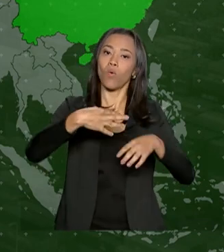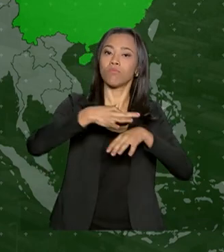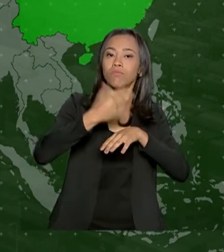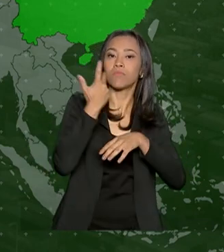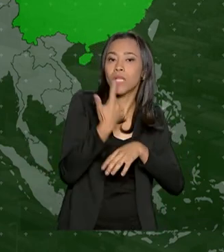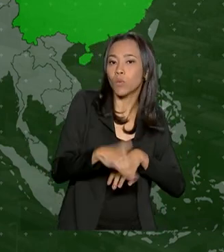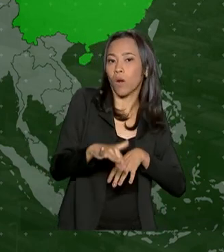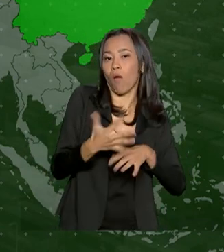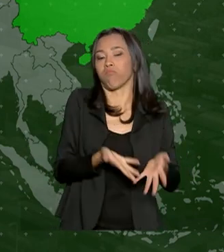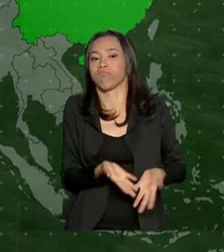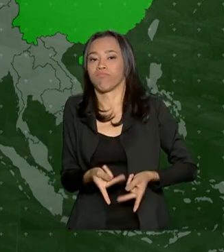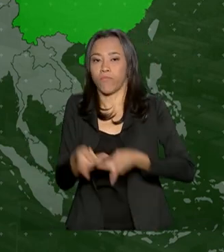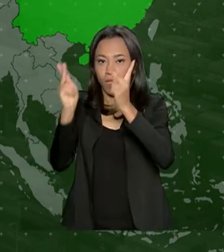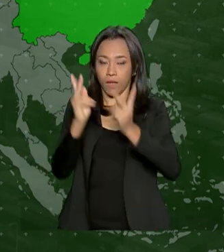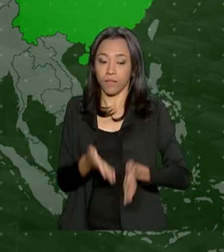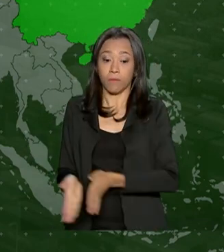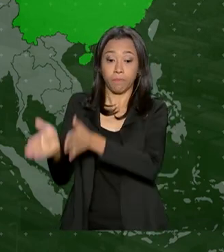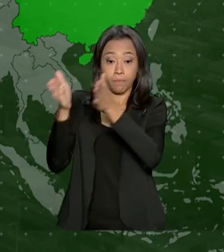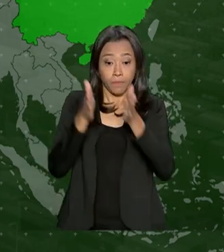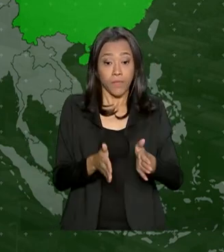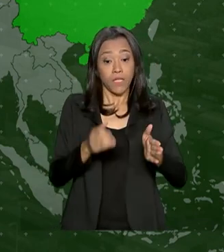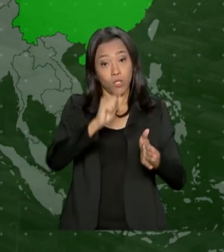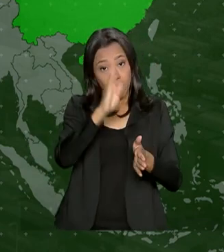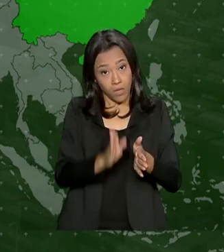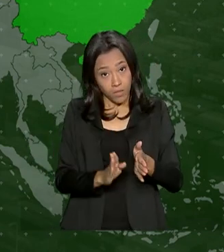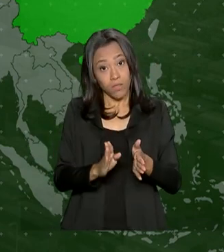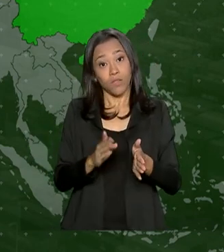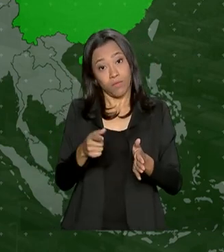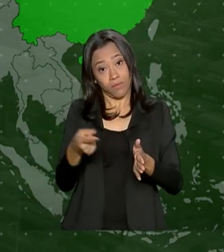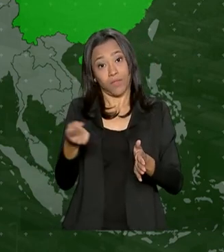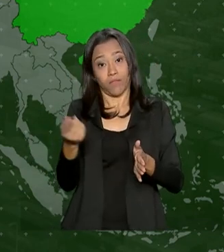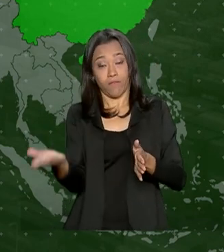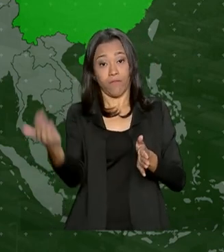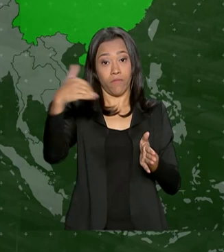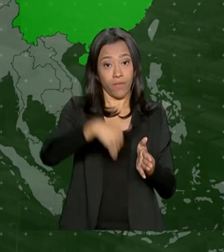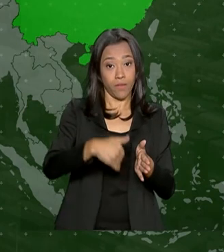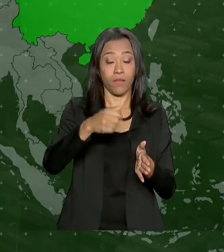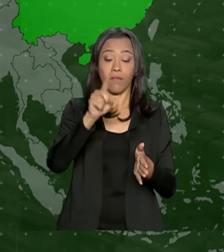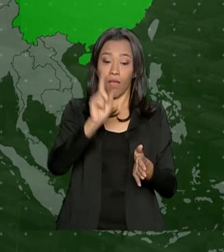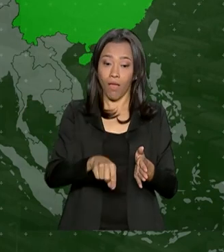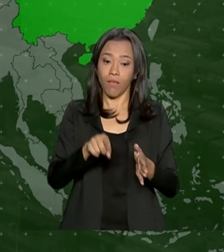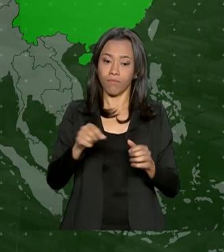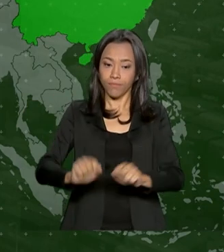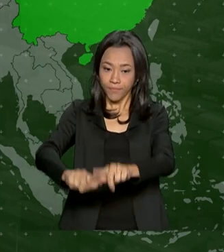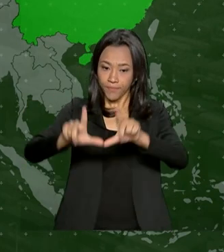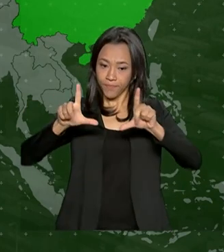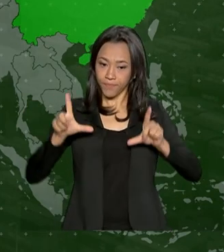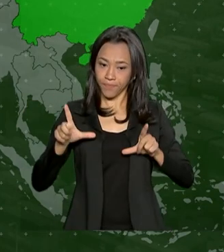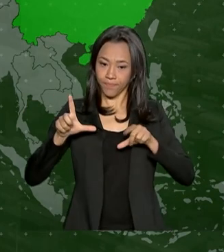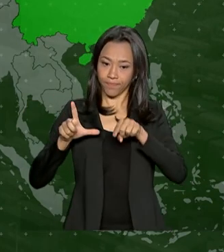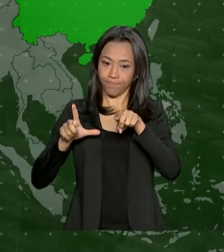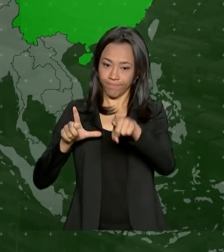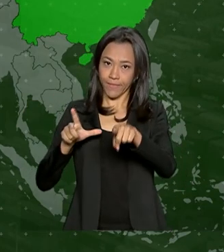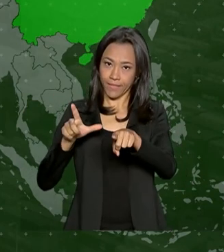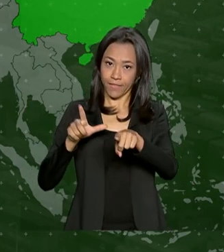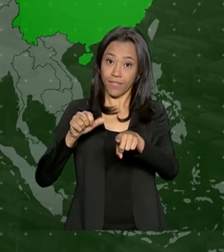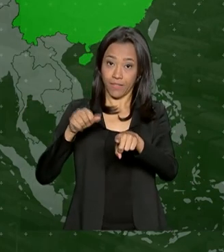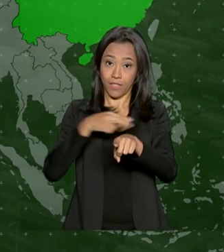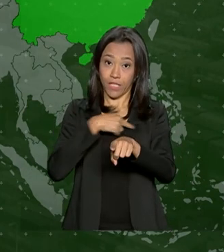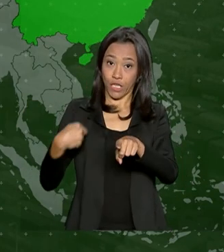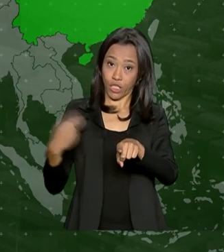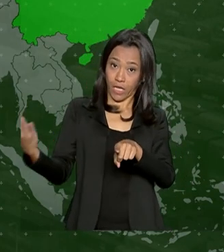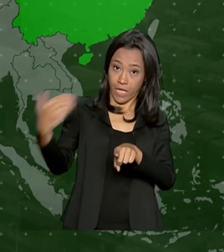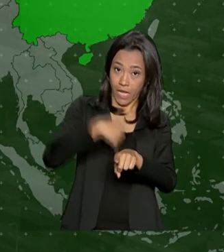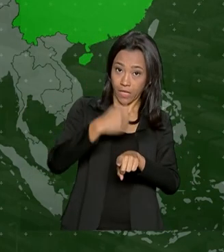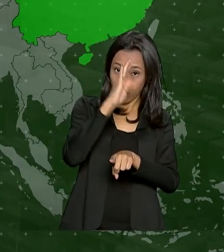produtos importados do Brasil em relação à China estão na nossa próxima arte. Esses produtos, no